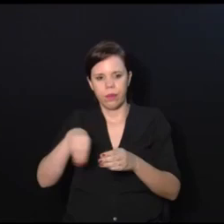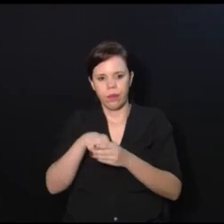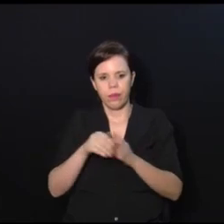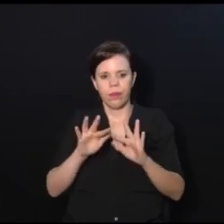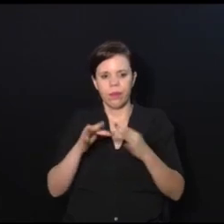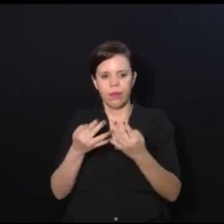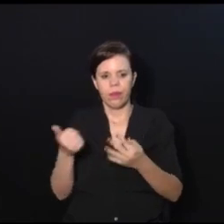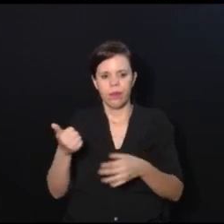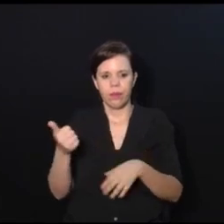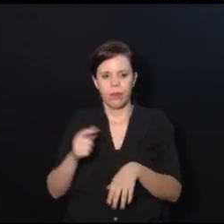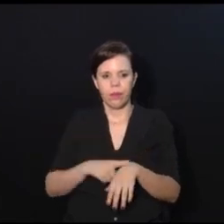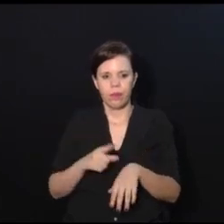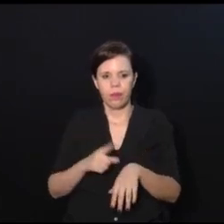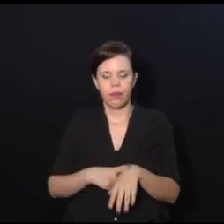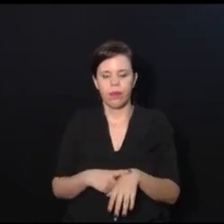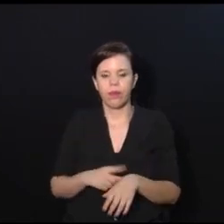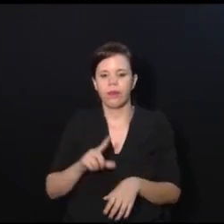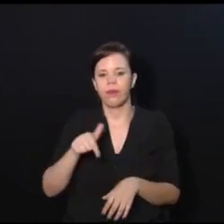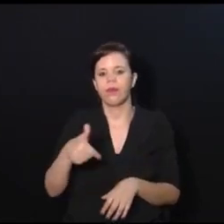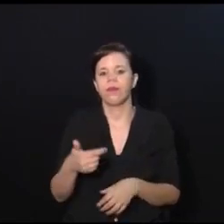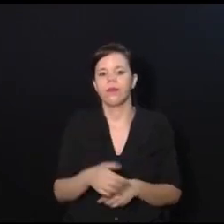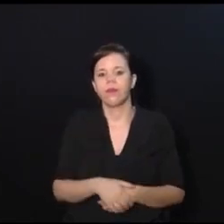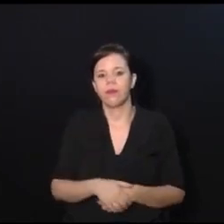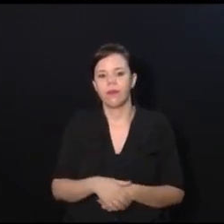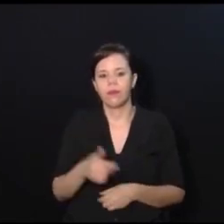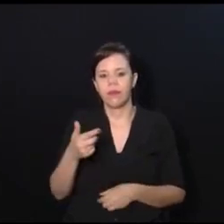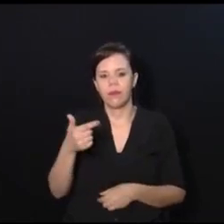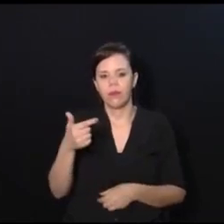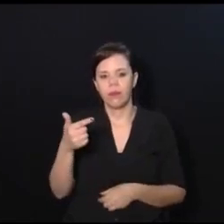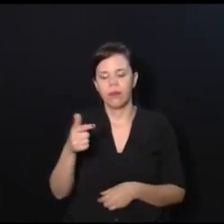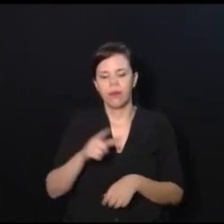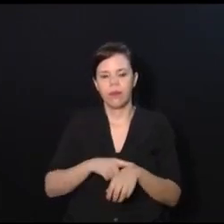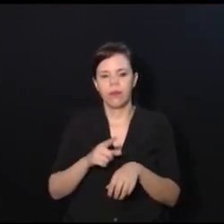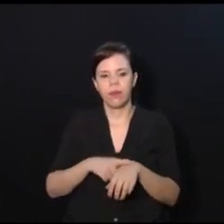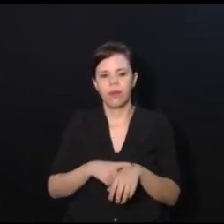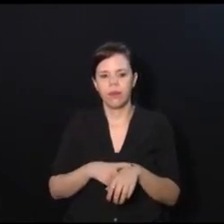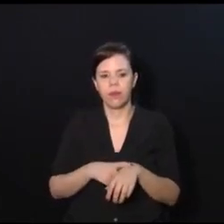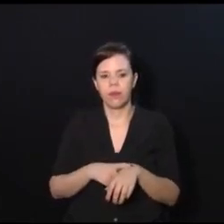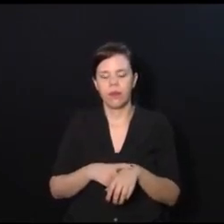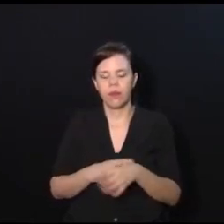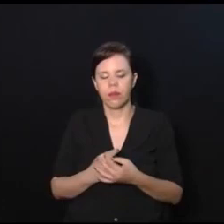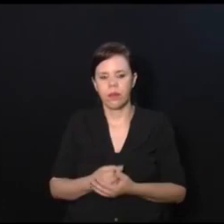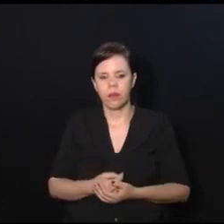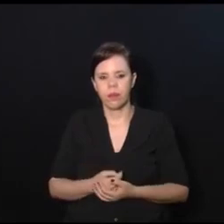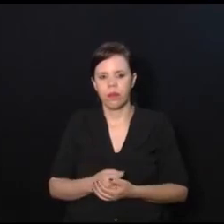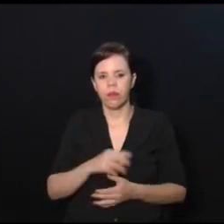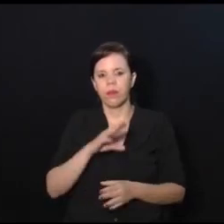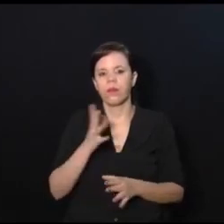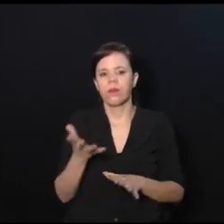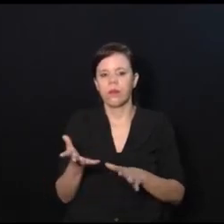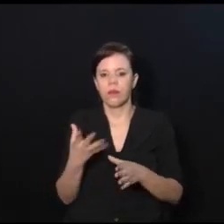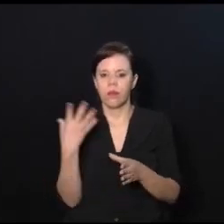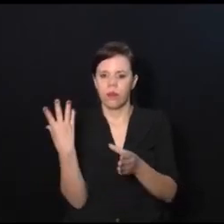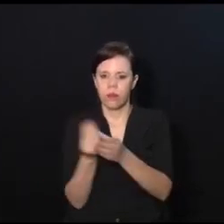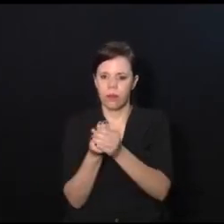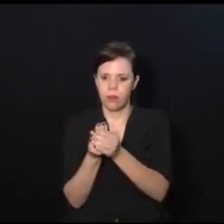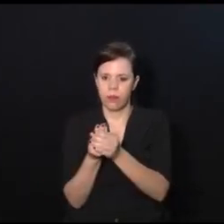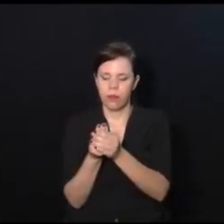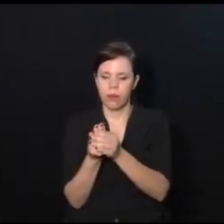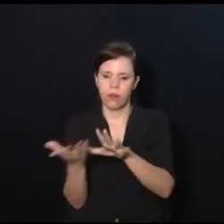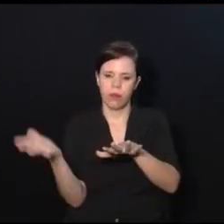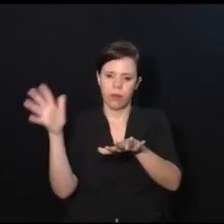momento. E depois, no segundo momento, a gente vai pegar a parte de inclusão educacional e laboral.